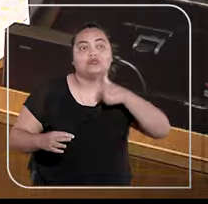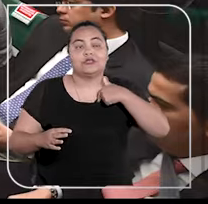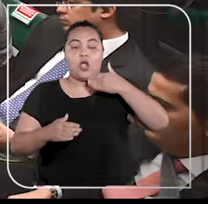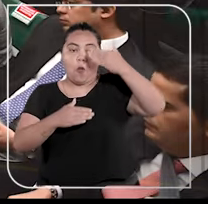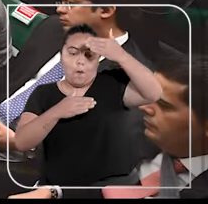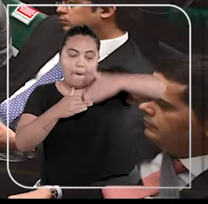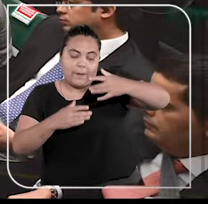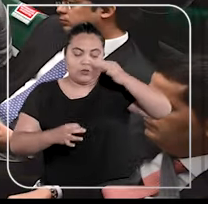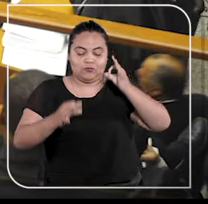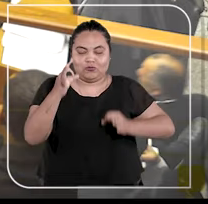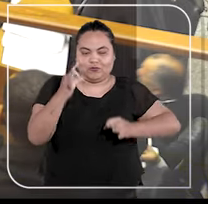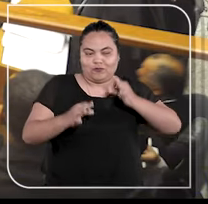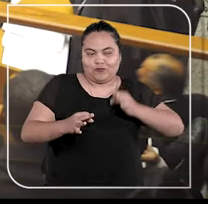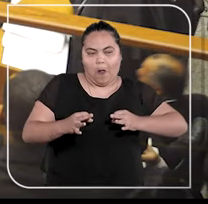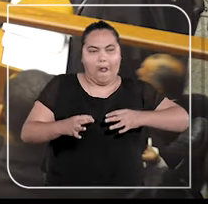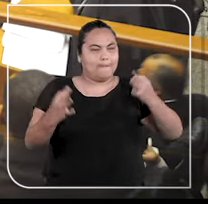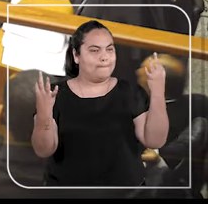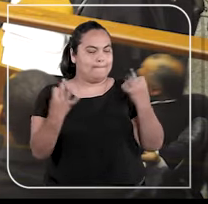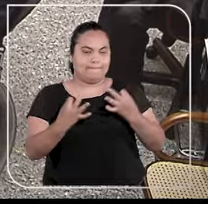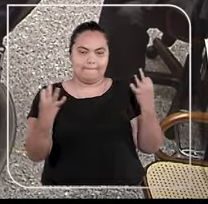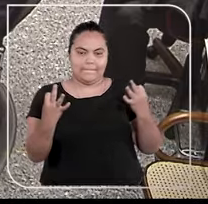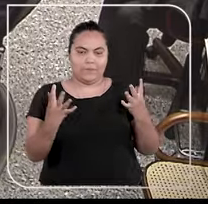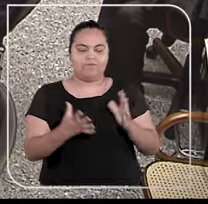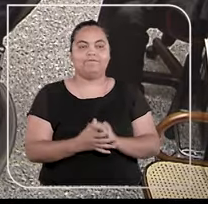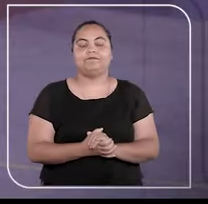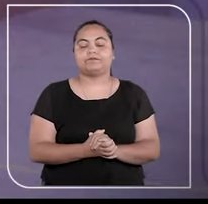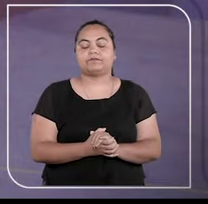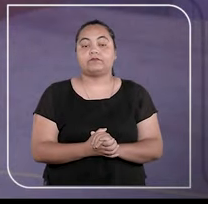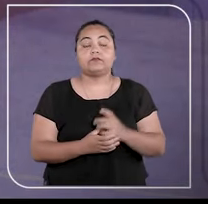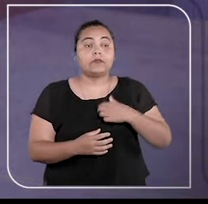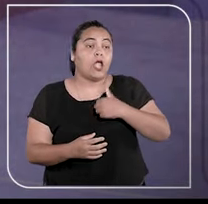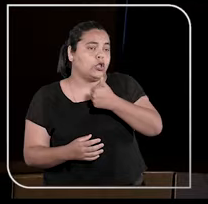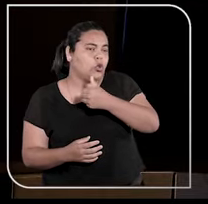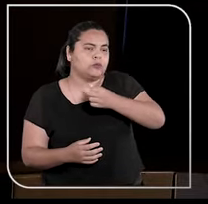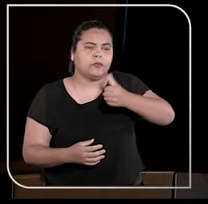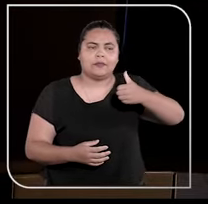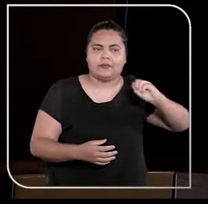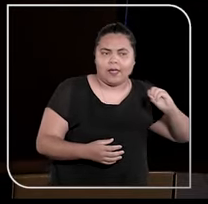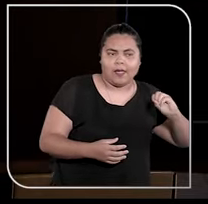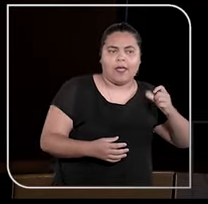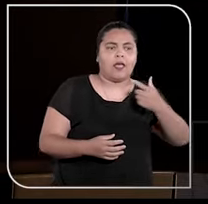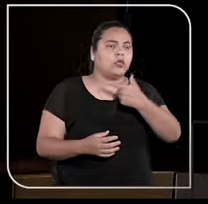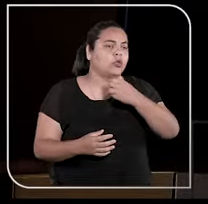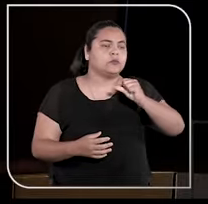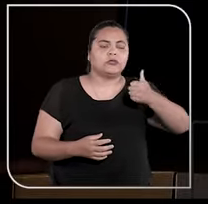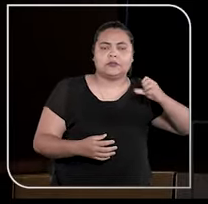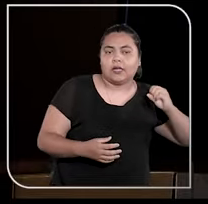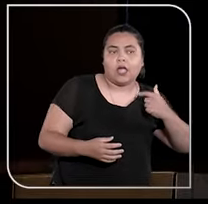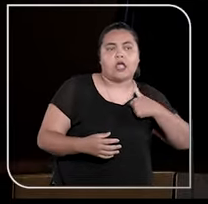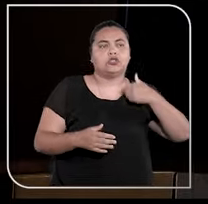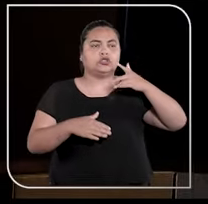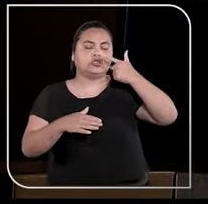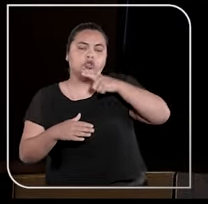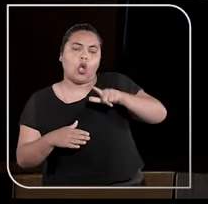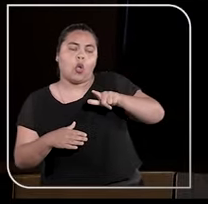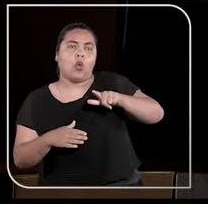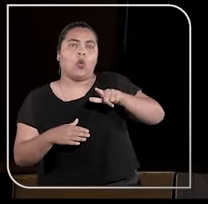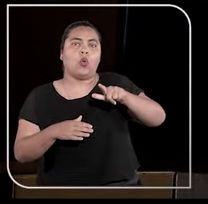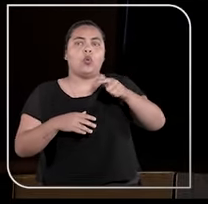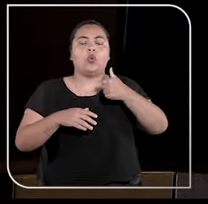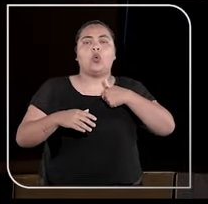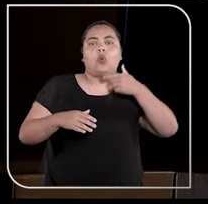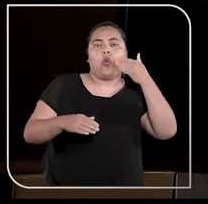garantir uma prestação jurisdicional de eficiência. Em 2010, a gente